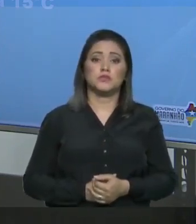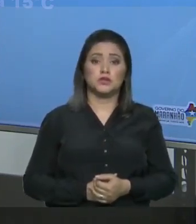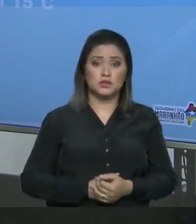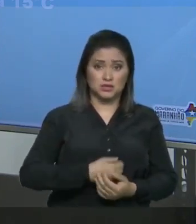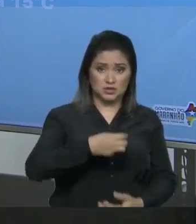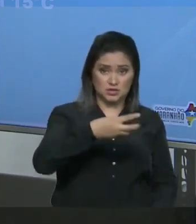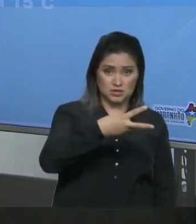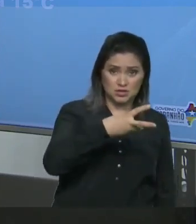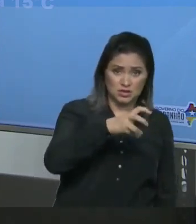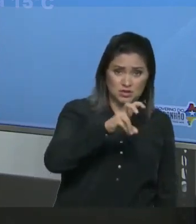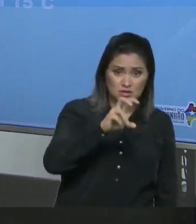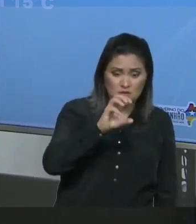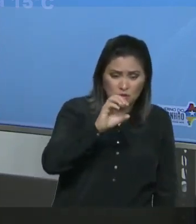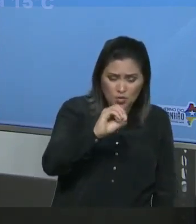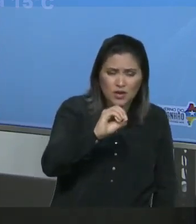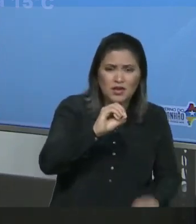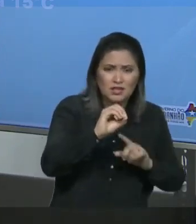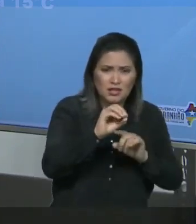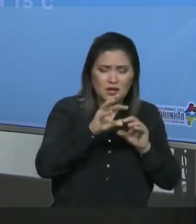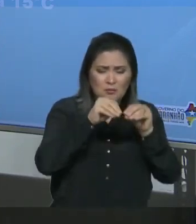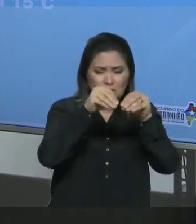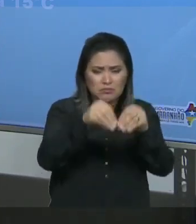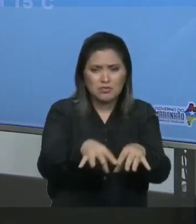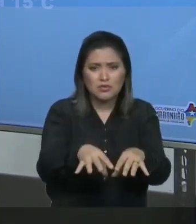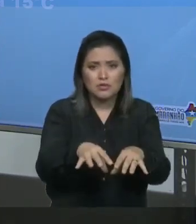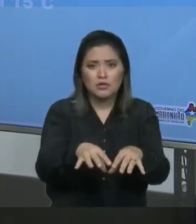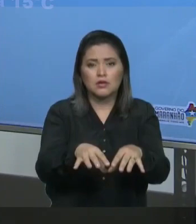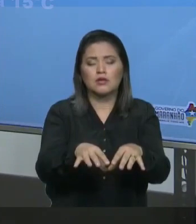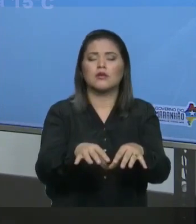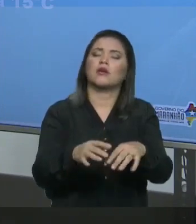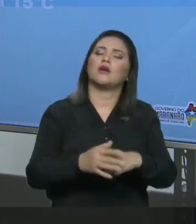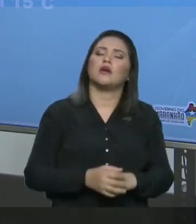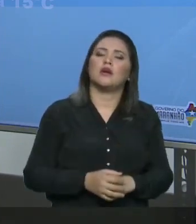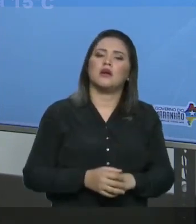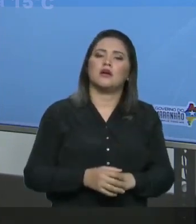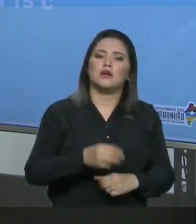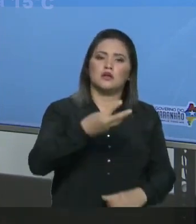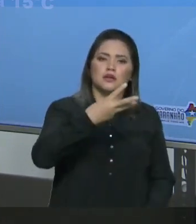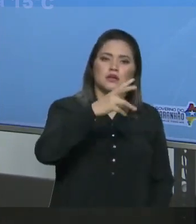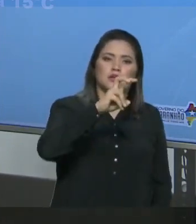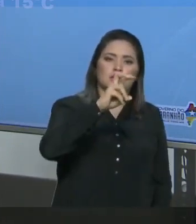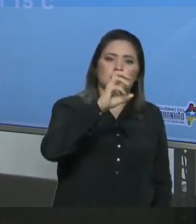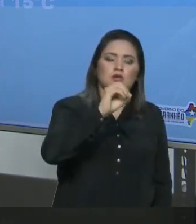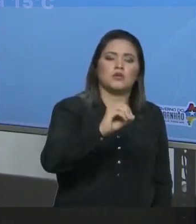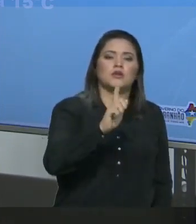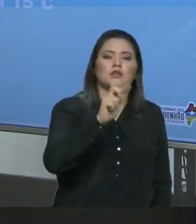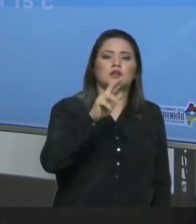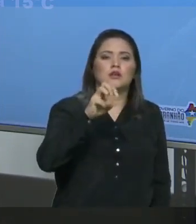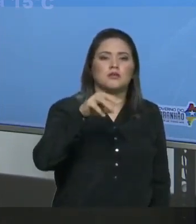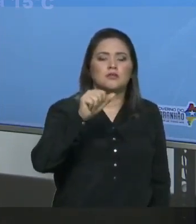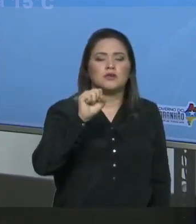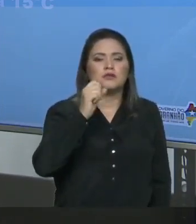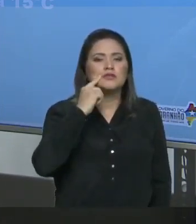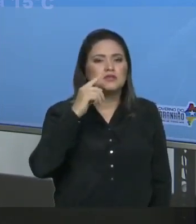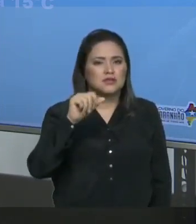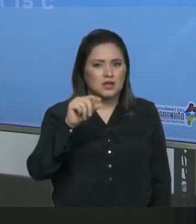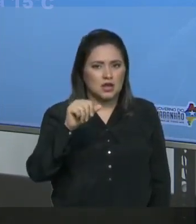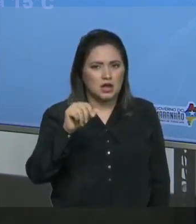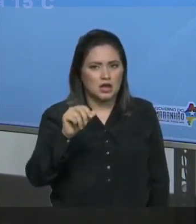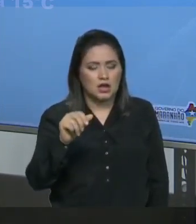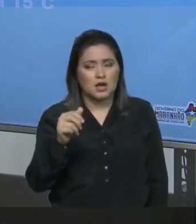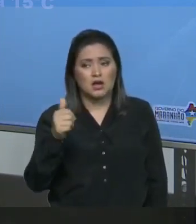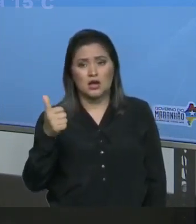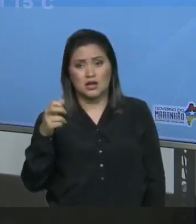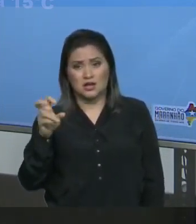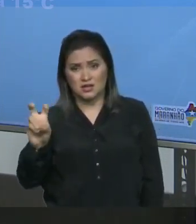Naquela temperatura E com aquela quantidade de água Com mil gramas De água A 15 graus Celsius Sabendo que eu consigo dissolver